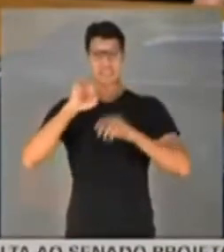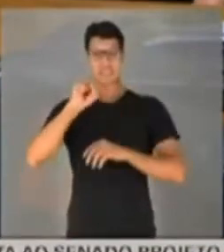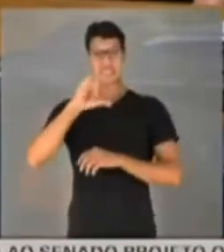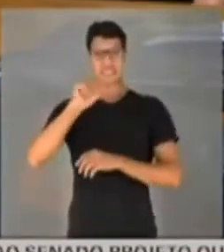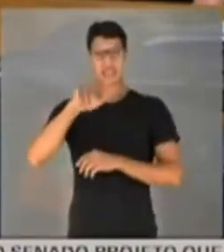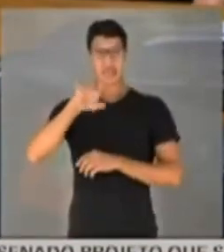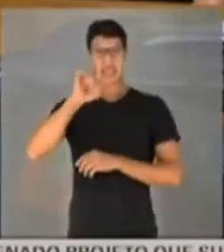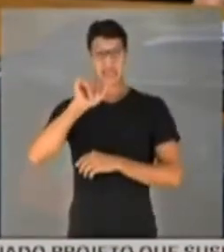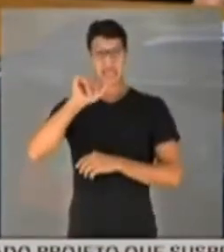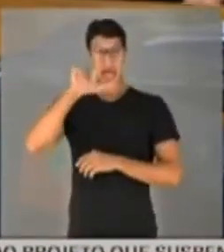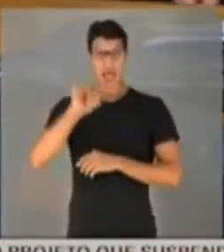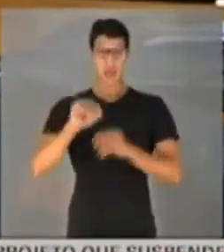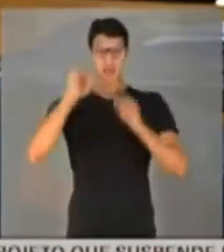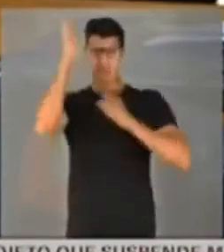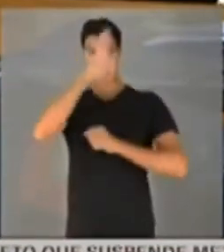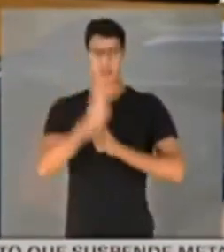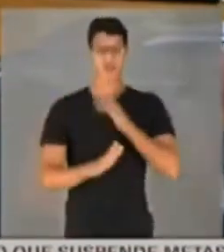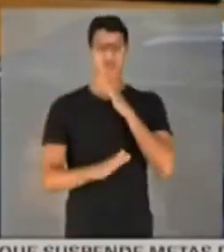conhece.